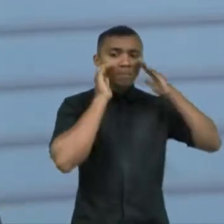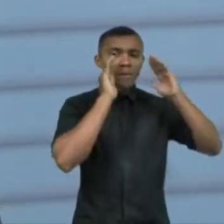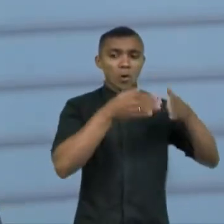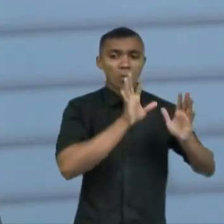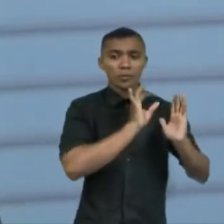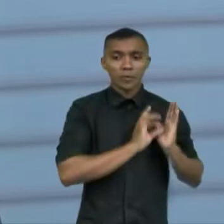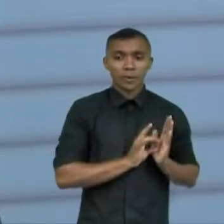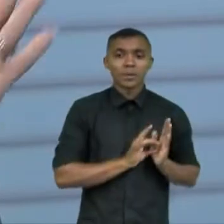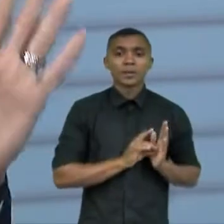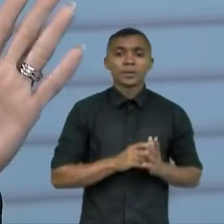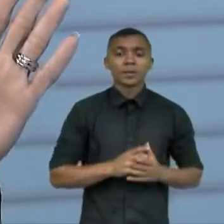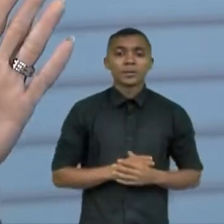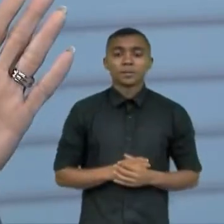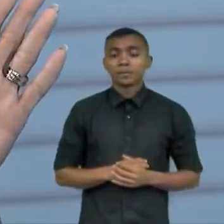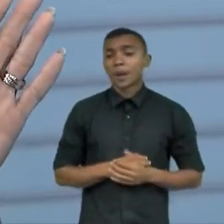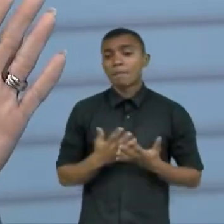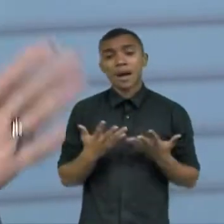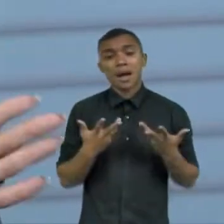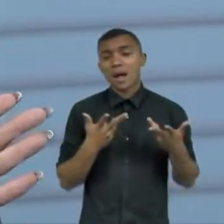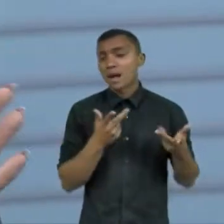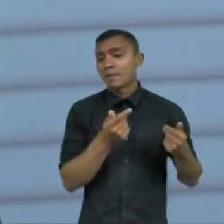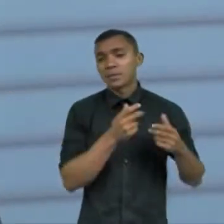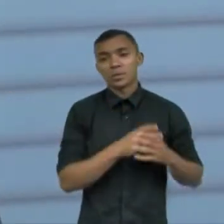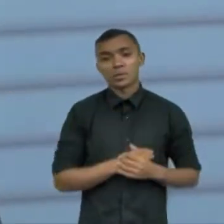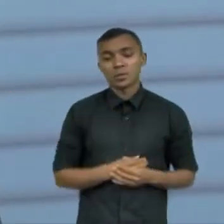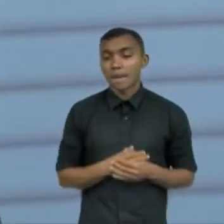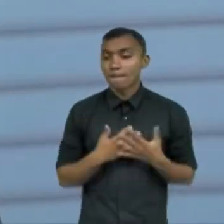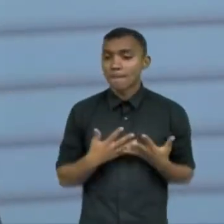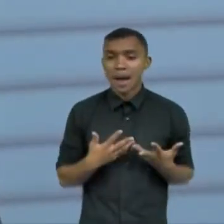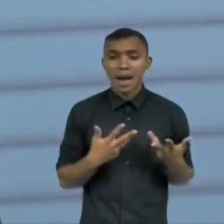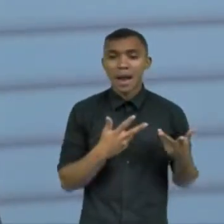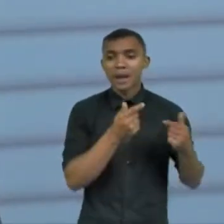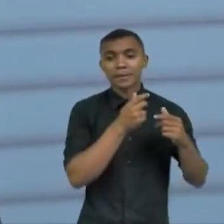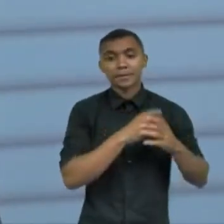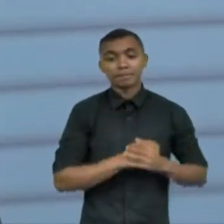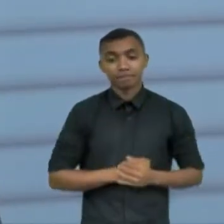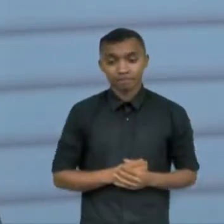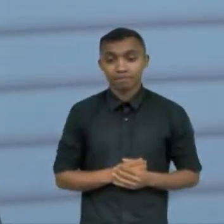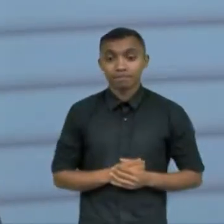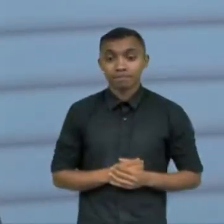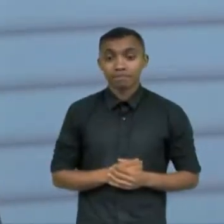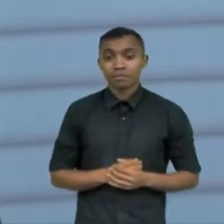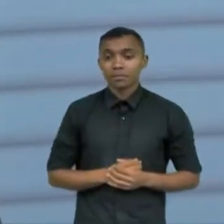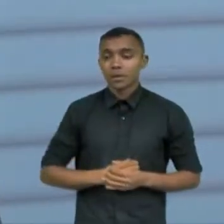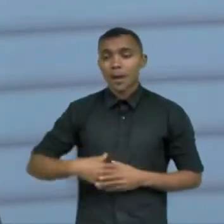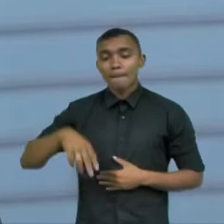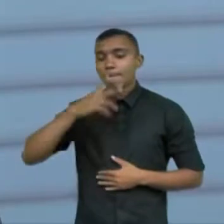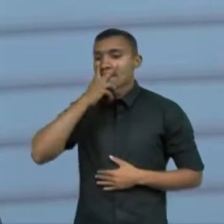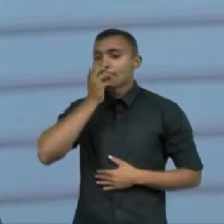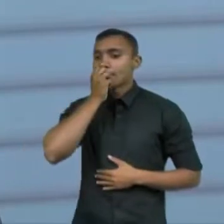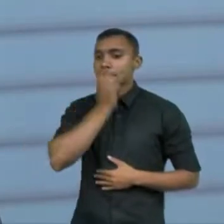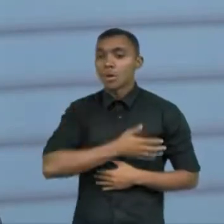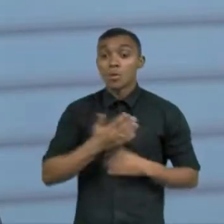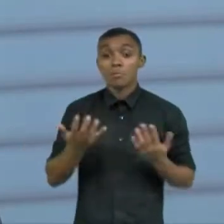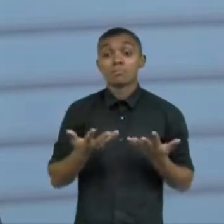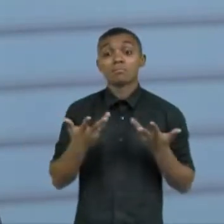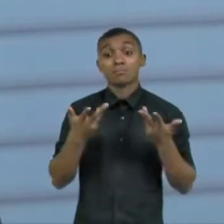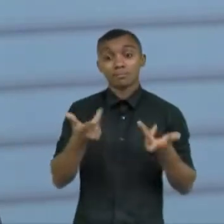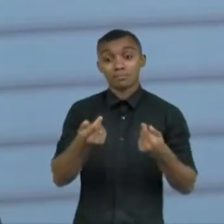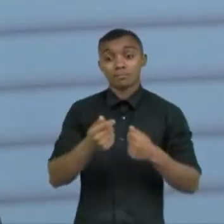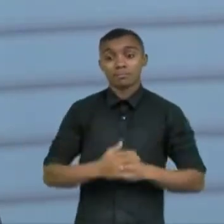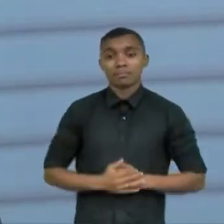para as limitações dela foi extraordinária então assim ela tem foi um divisor de águas como a gente costuma falar